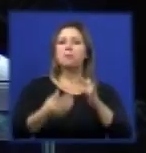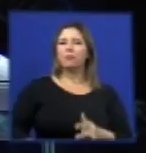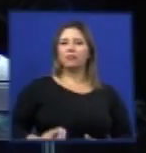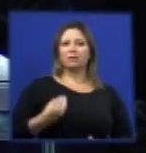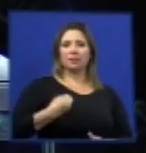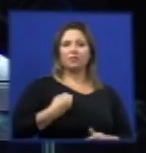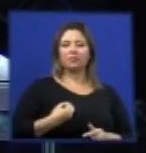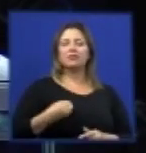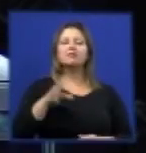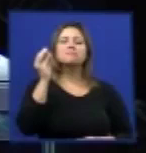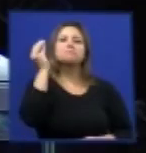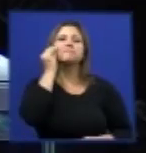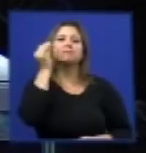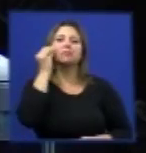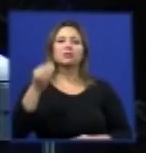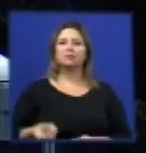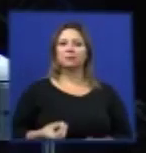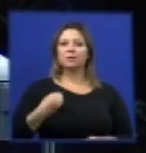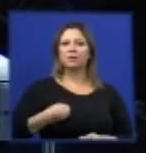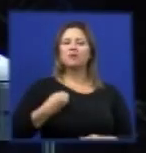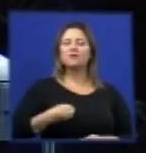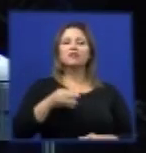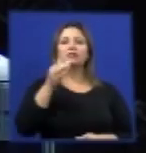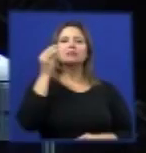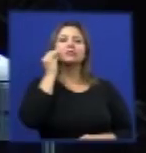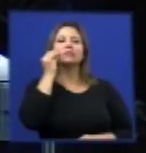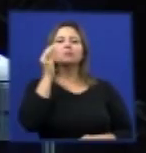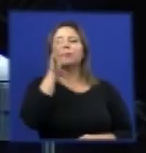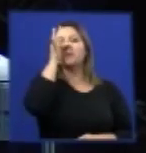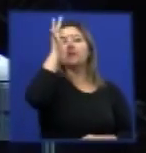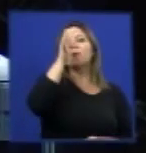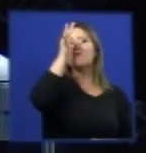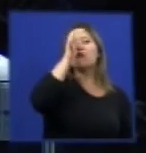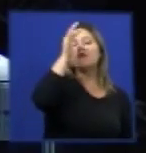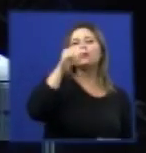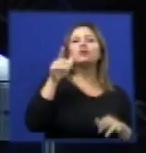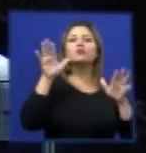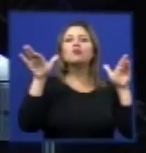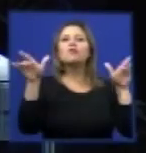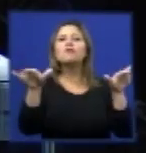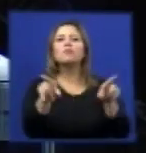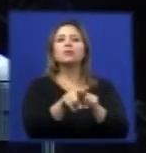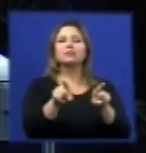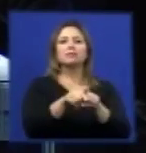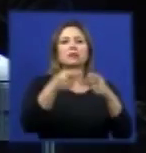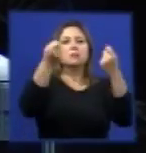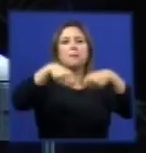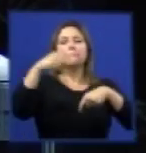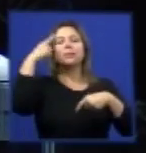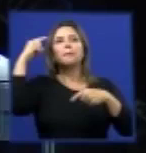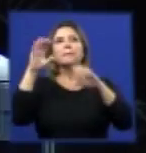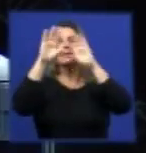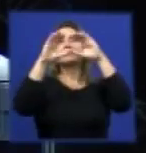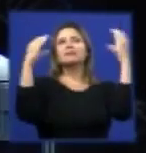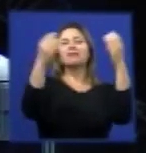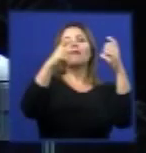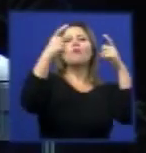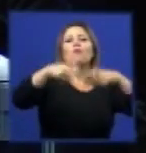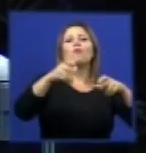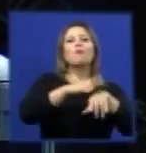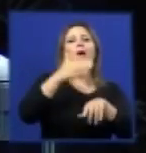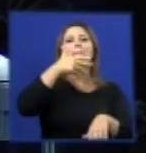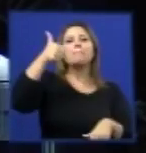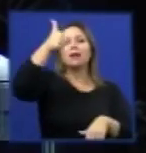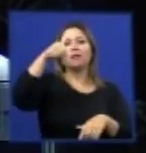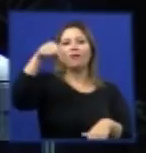isso e prove da vida. Como do néctar das flores, prova o colibri. Sem se perguntar se existe outro céu fora daqui. O